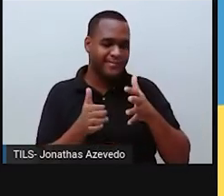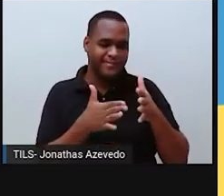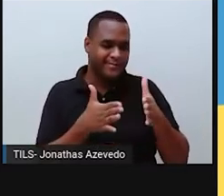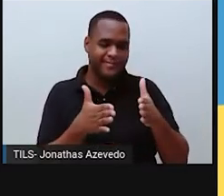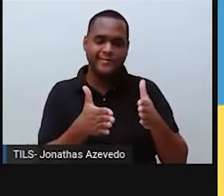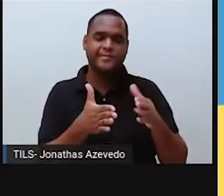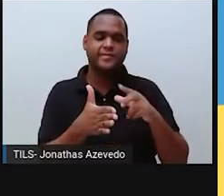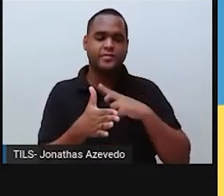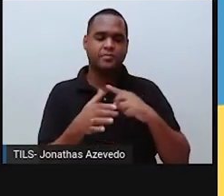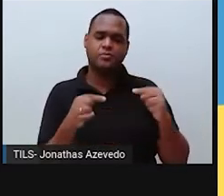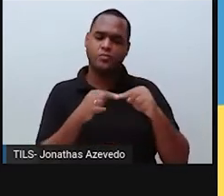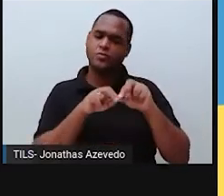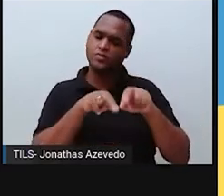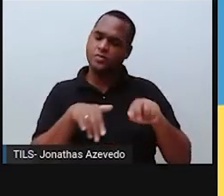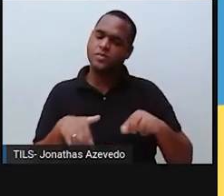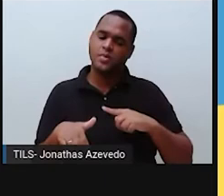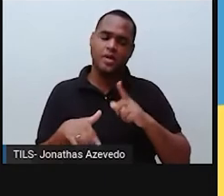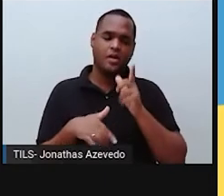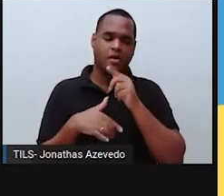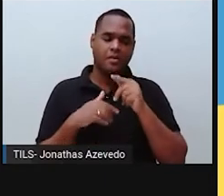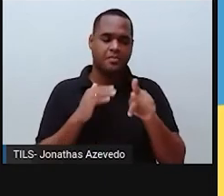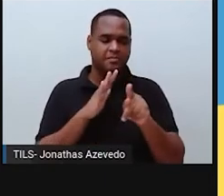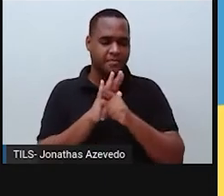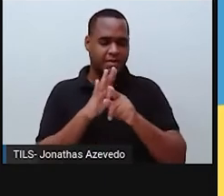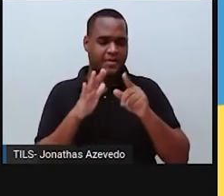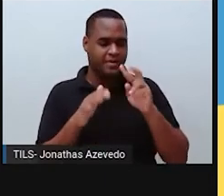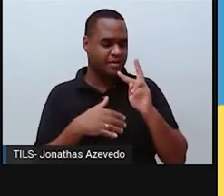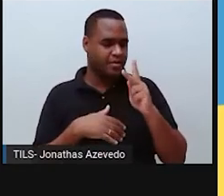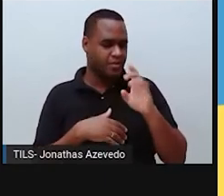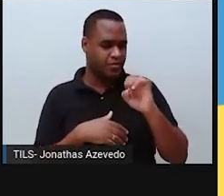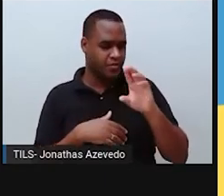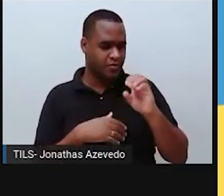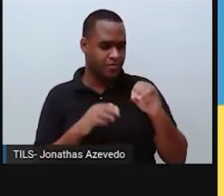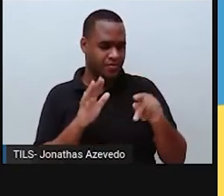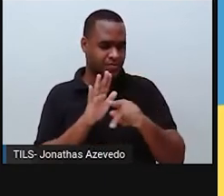são reservatórios de água que compõem a hidrosfera.